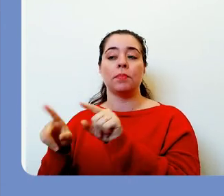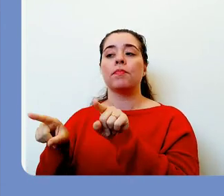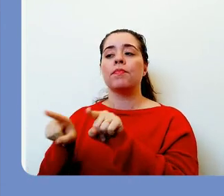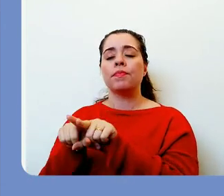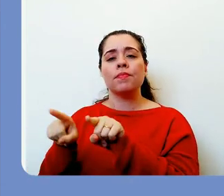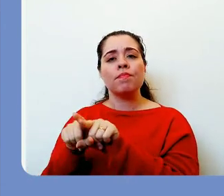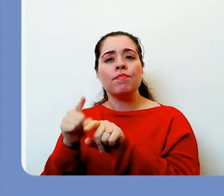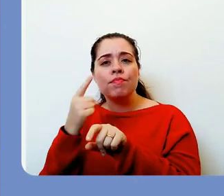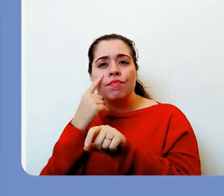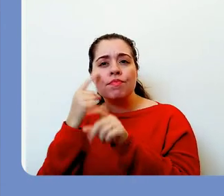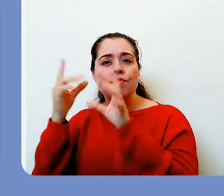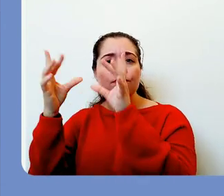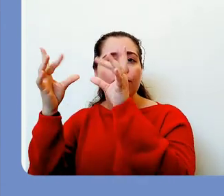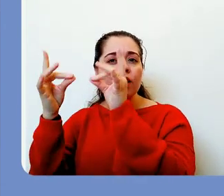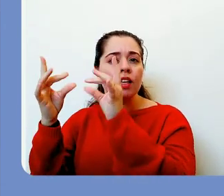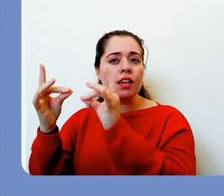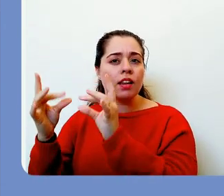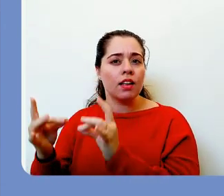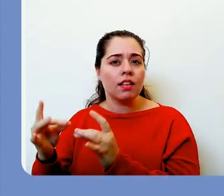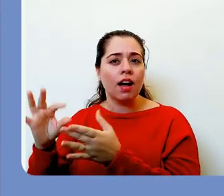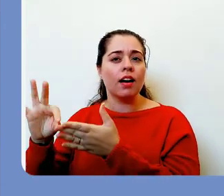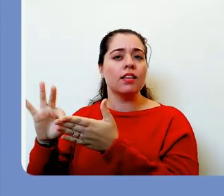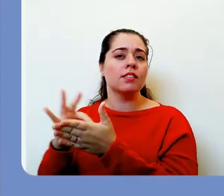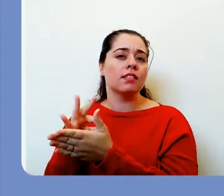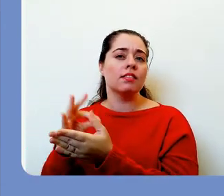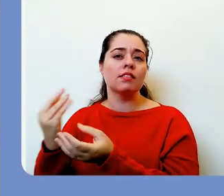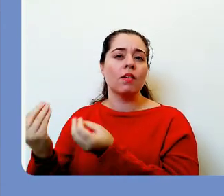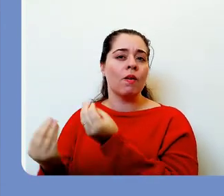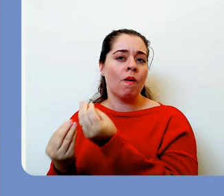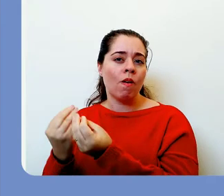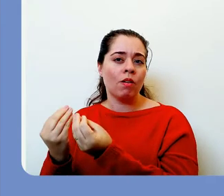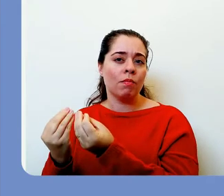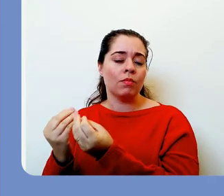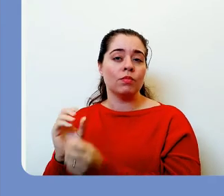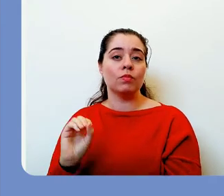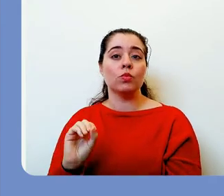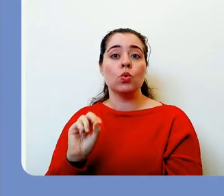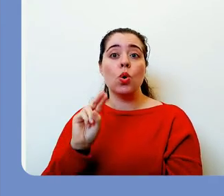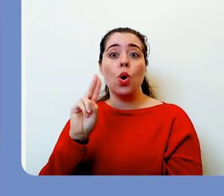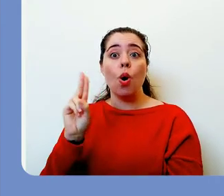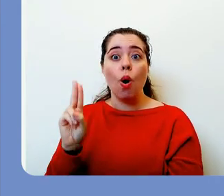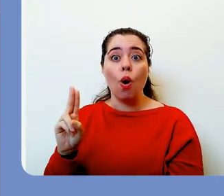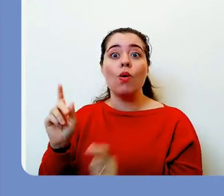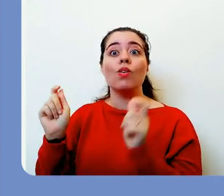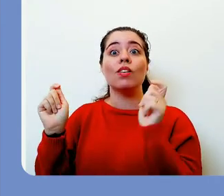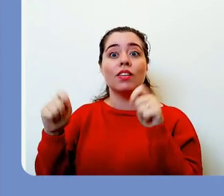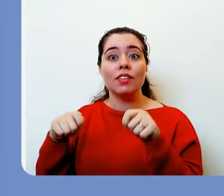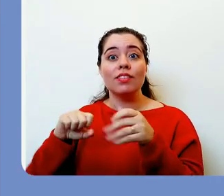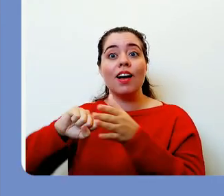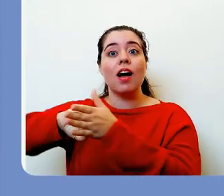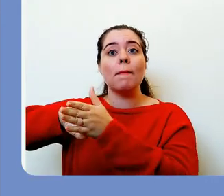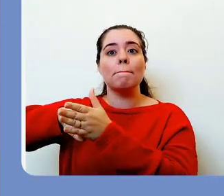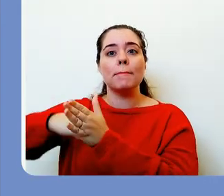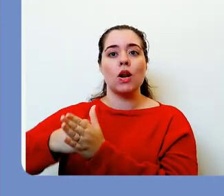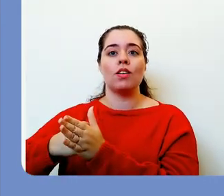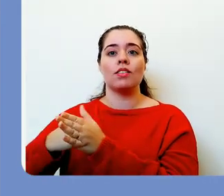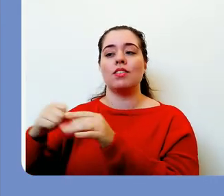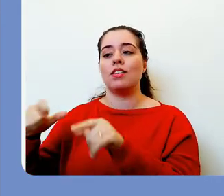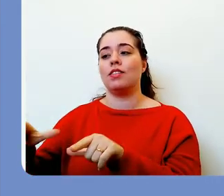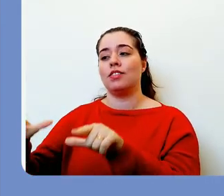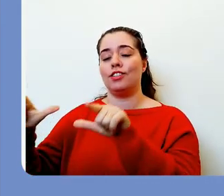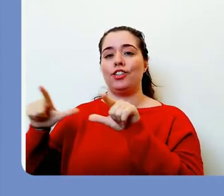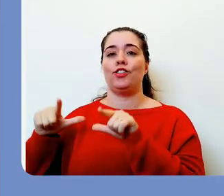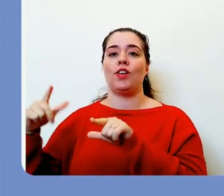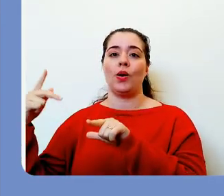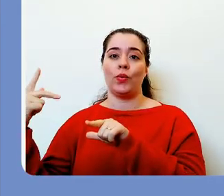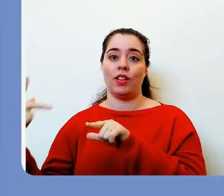participantes, como eu já disse anteriormente, é importando um arquivo TXT. Então faça